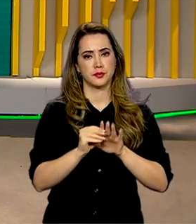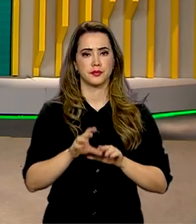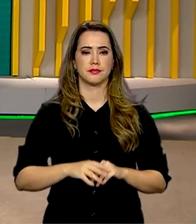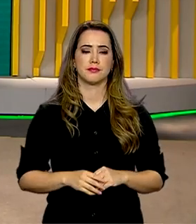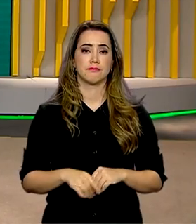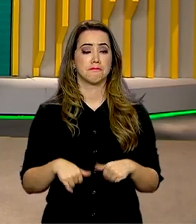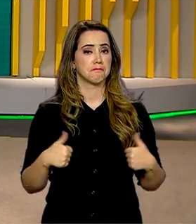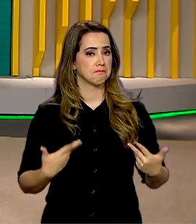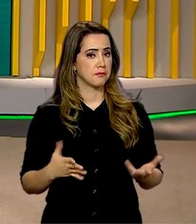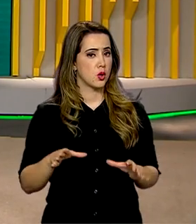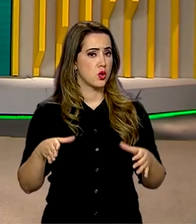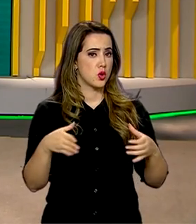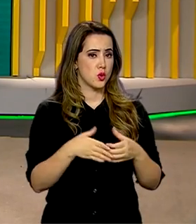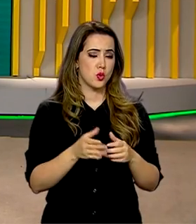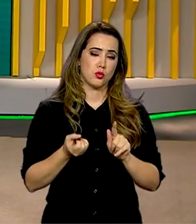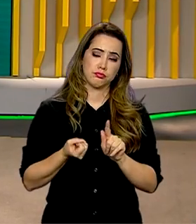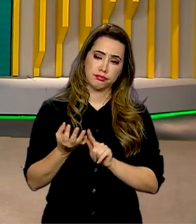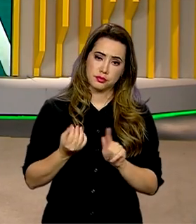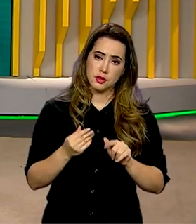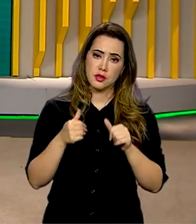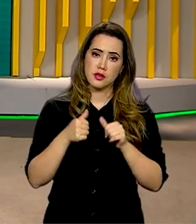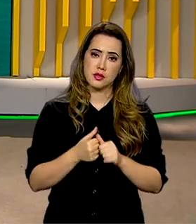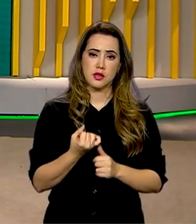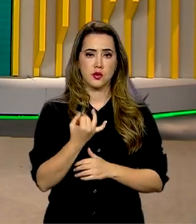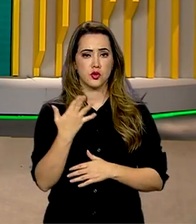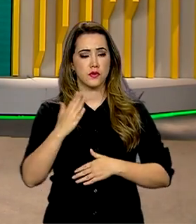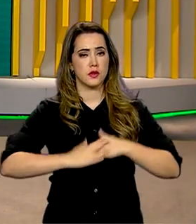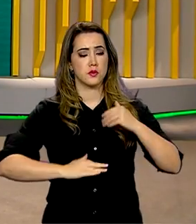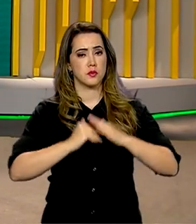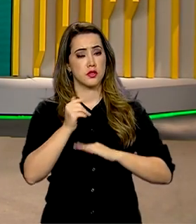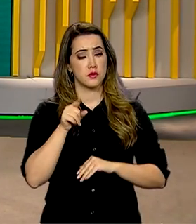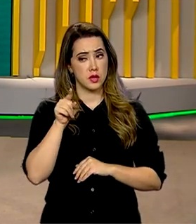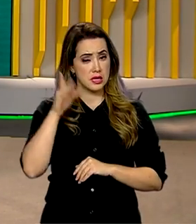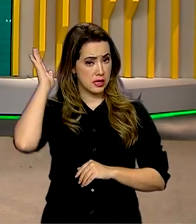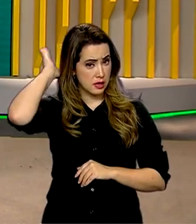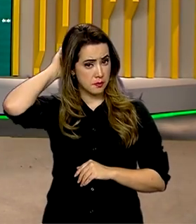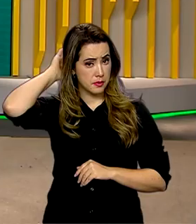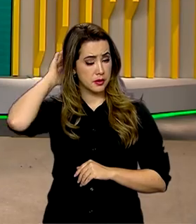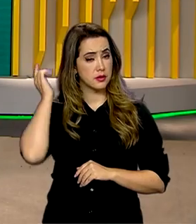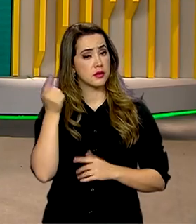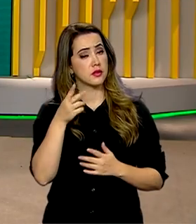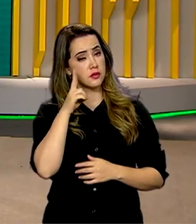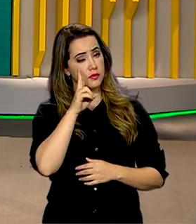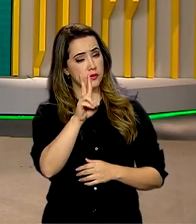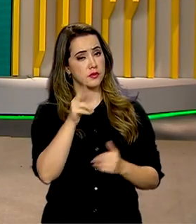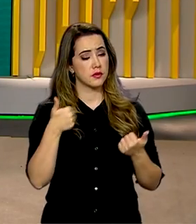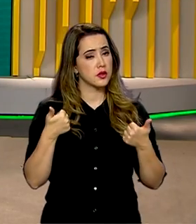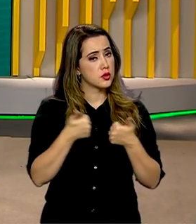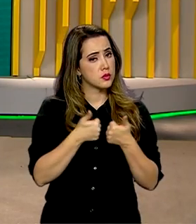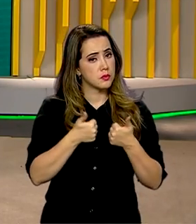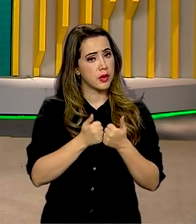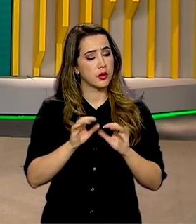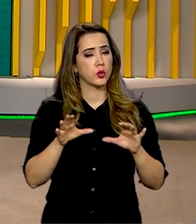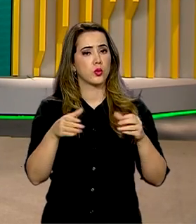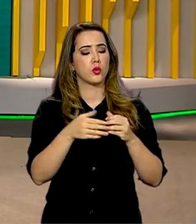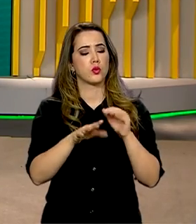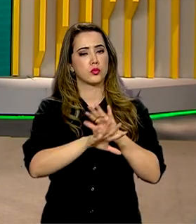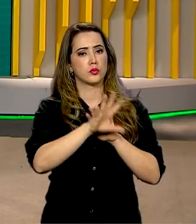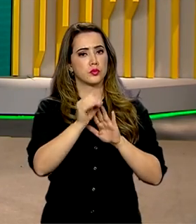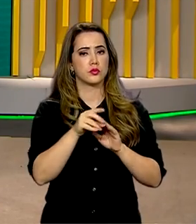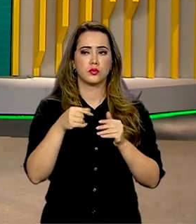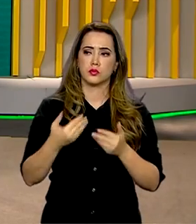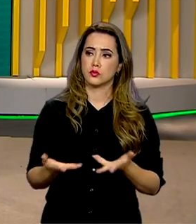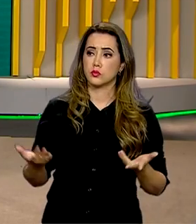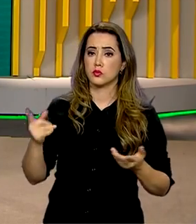E a equipe do Canal Gov está com muitos profissionais lá em Belém, no Pará, acompanhando a Cúpula da Amazônia. É,